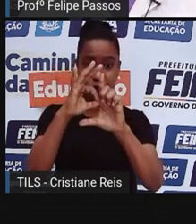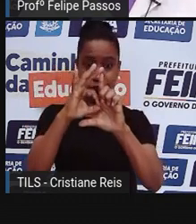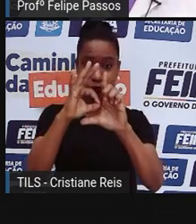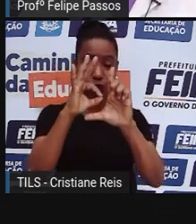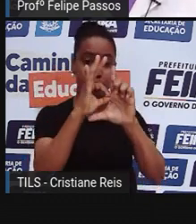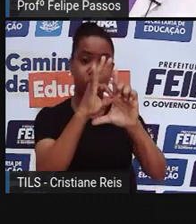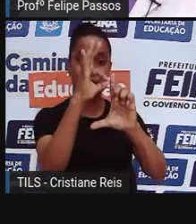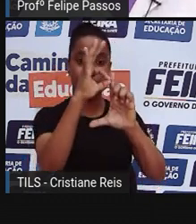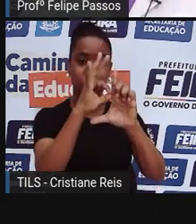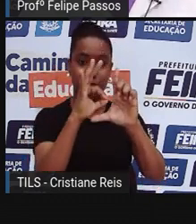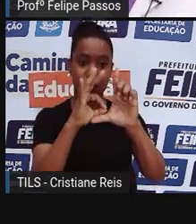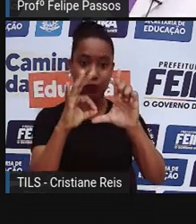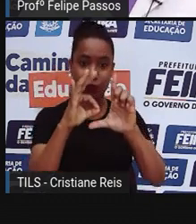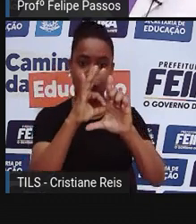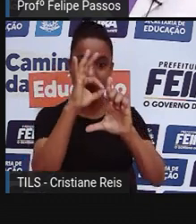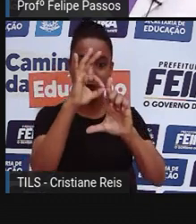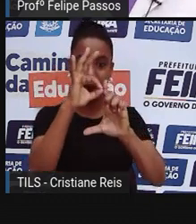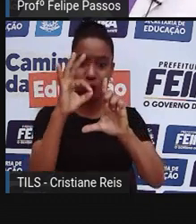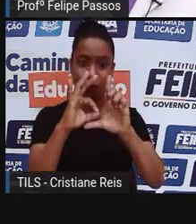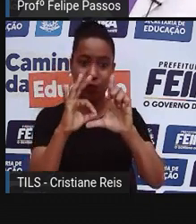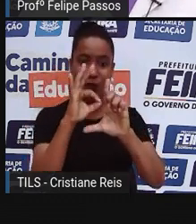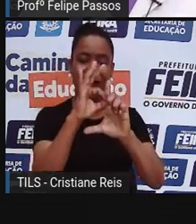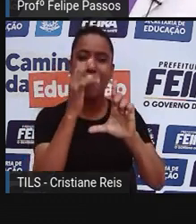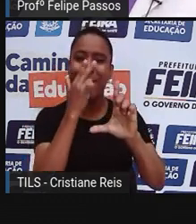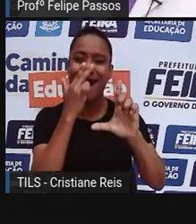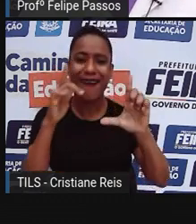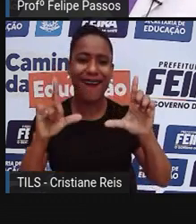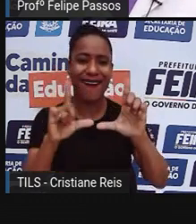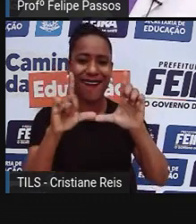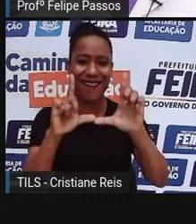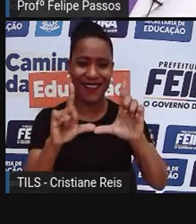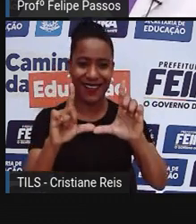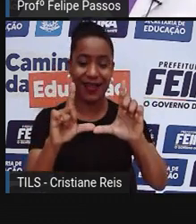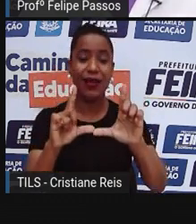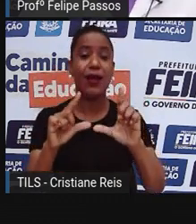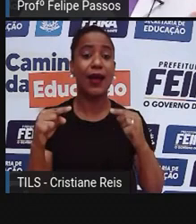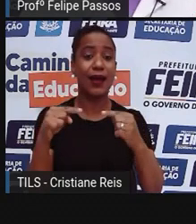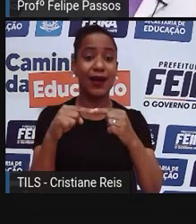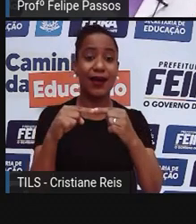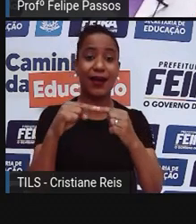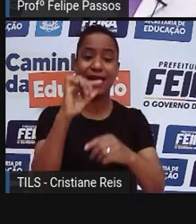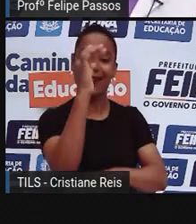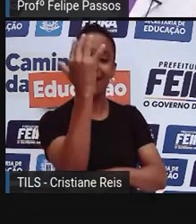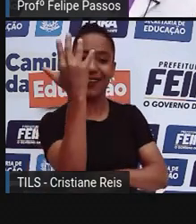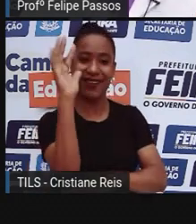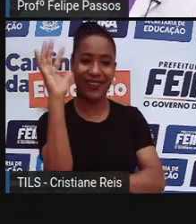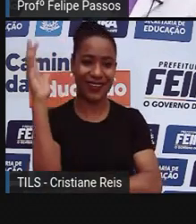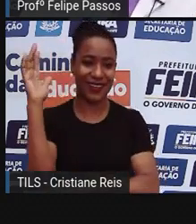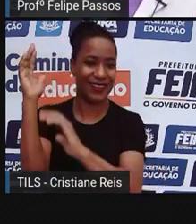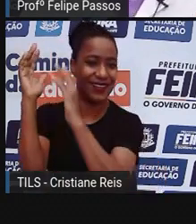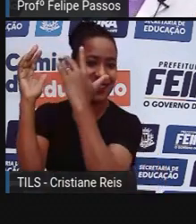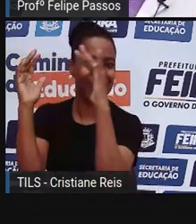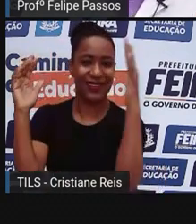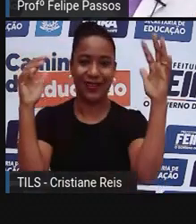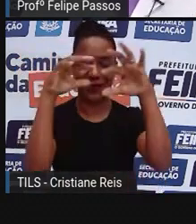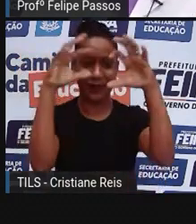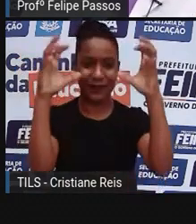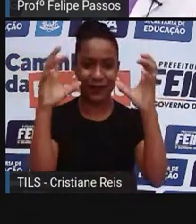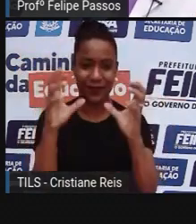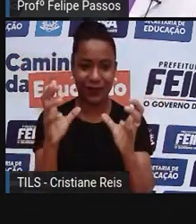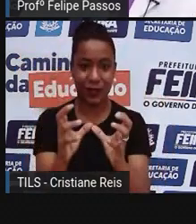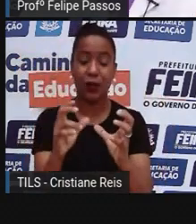células das plantas, elas formam paredes assim, ó, retinhas. Aí, às vezes, você tem um quadrado, às vezes você tem um